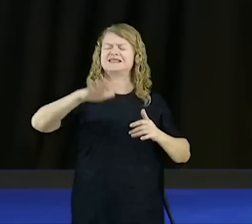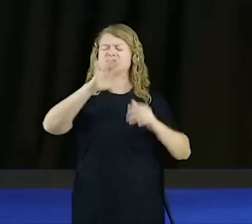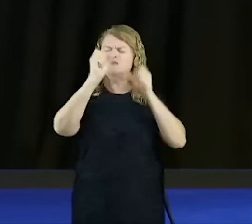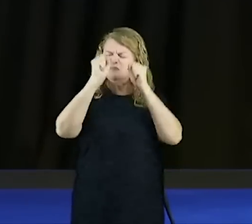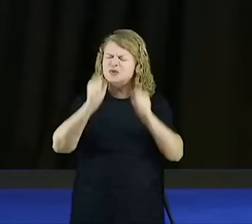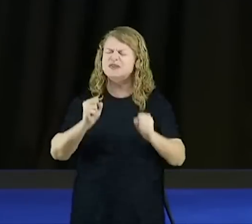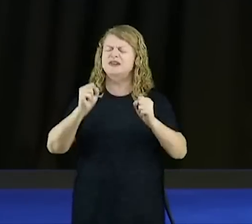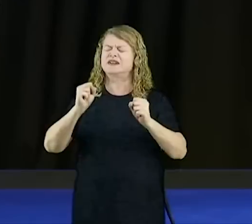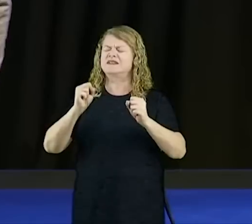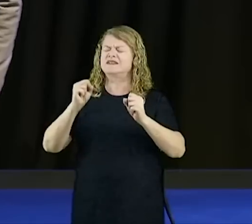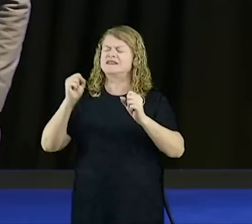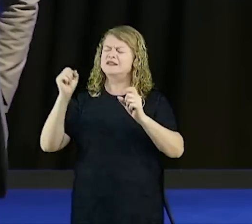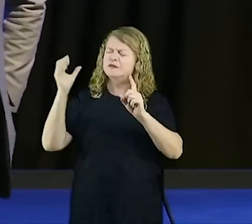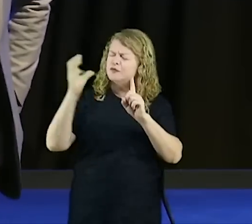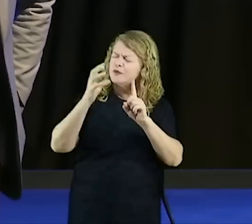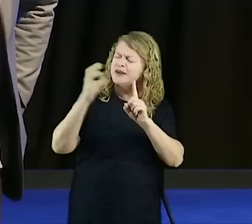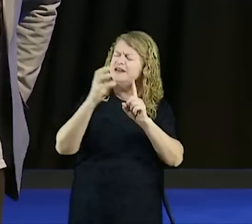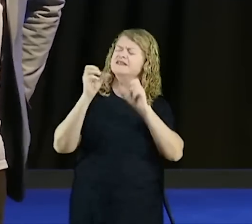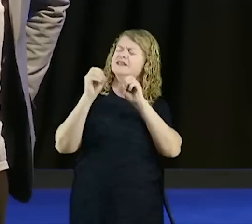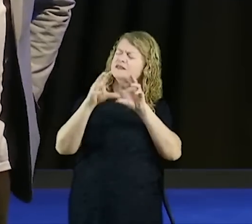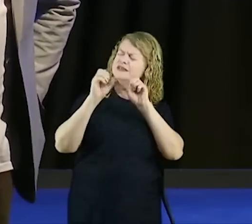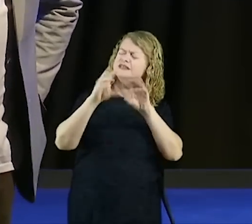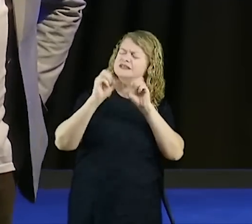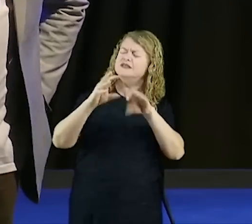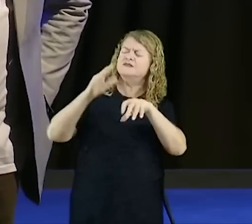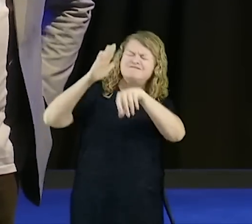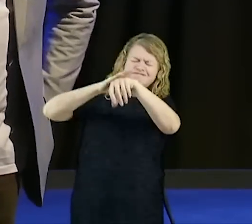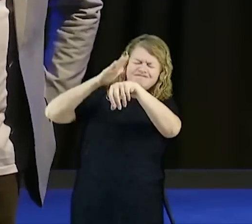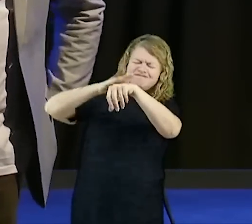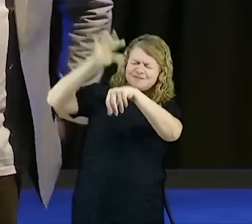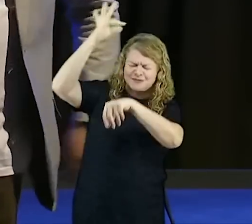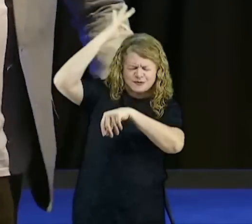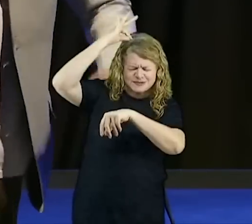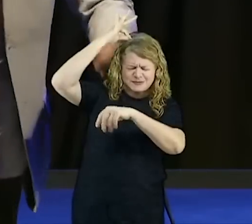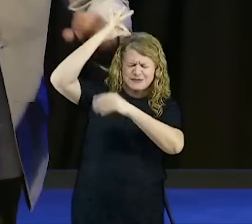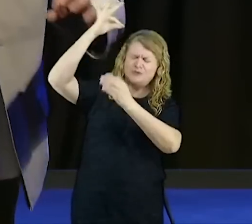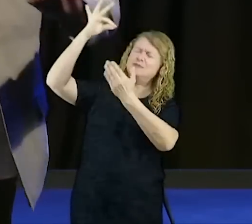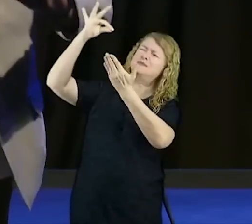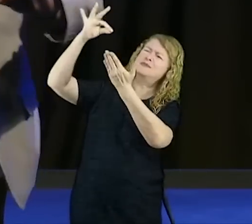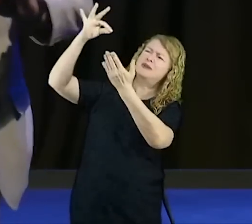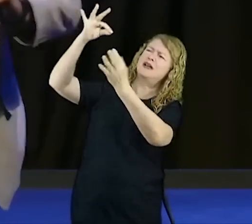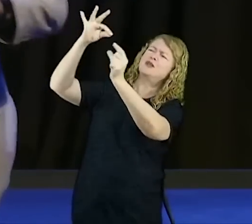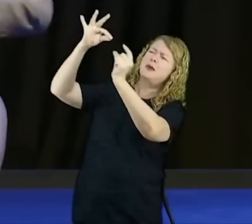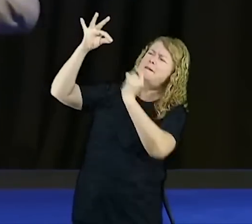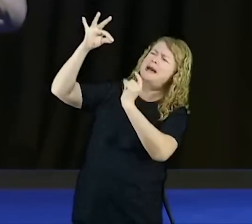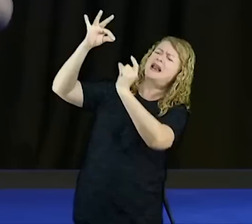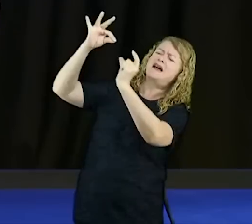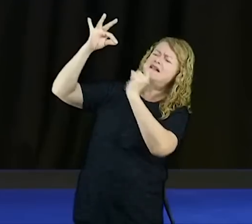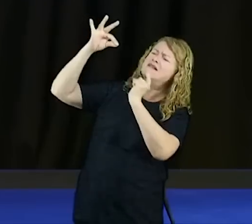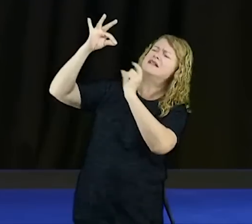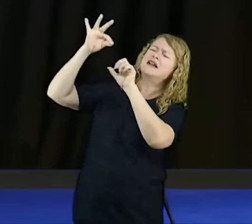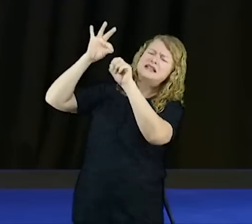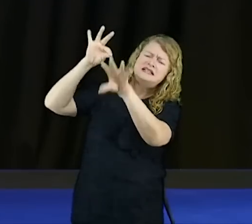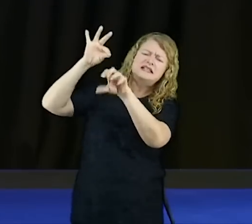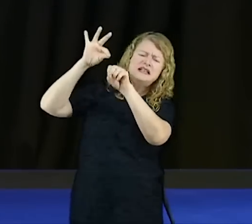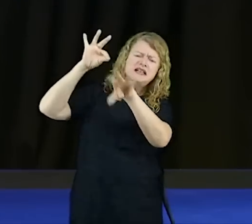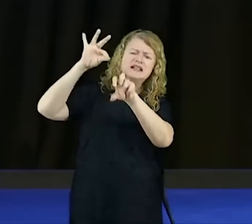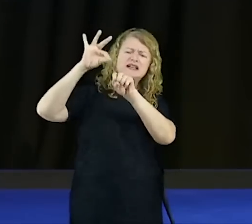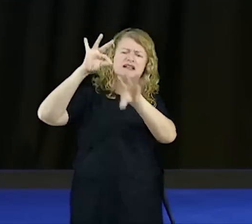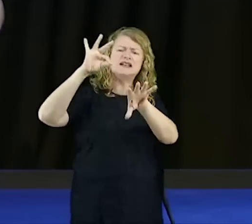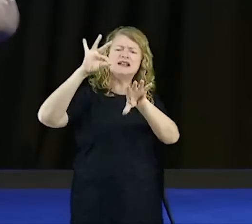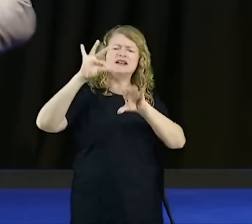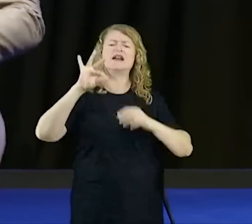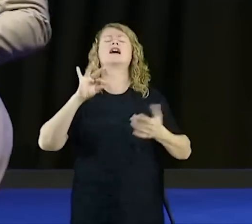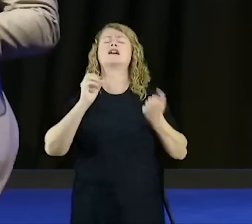no ensino do Teu Espírito Santo e da Tua Palavra, que nós pela fé agora, vamos aprofundar